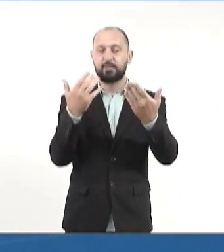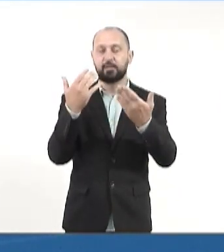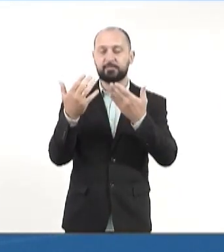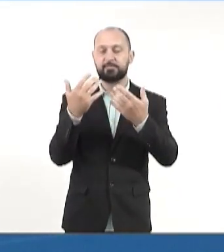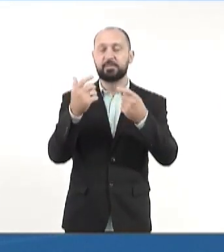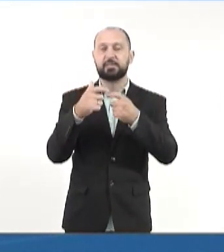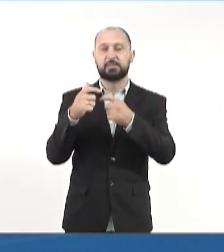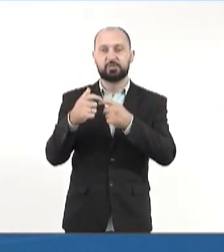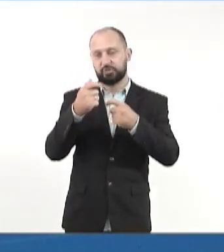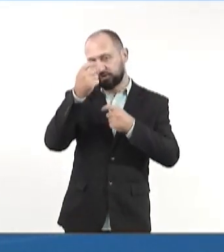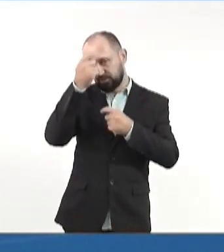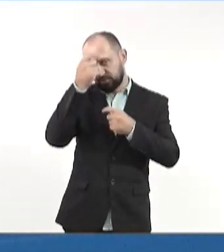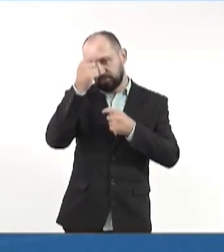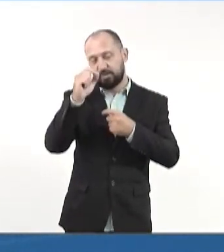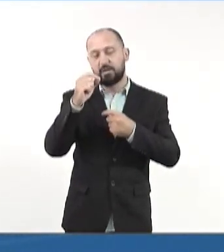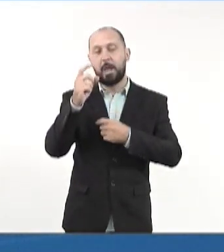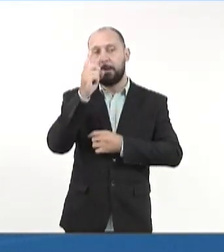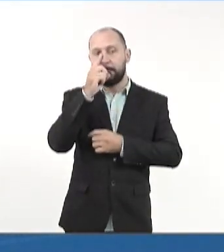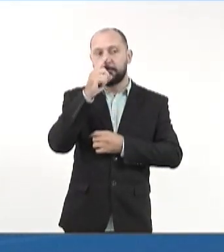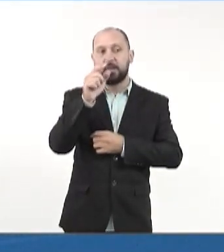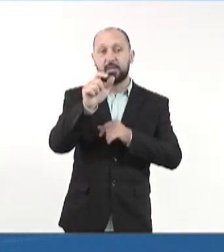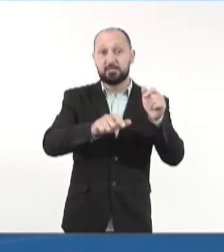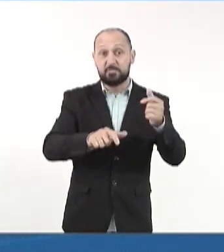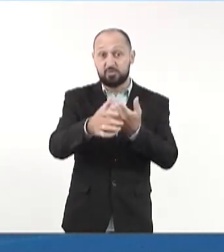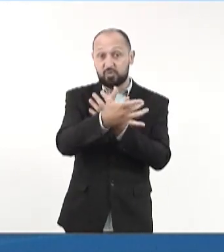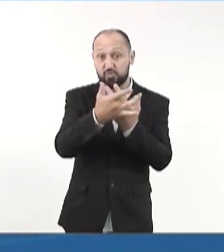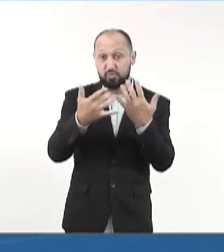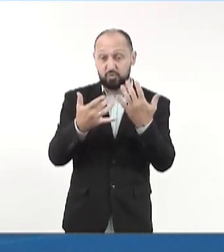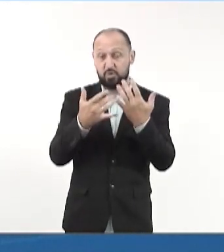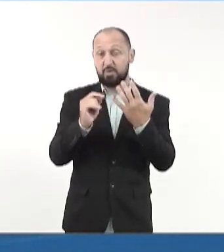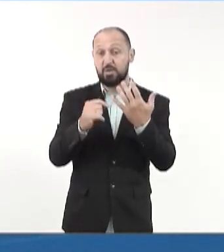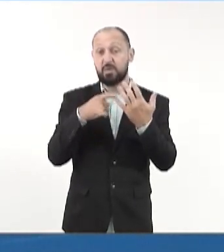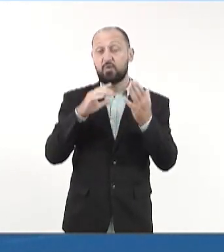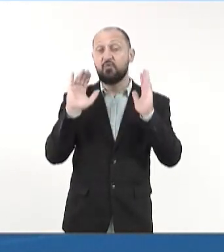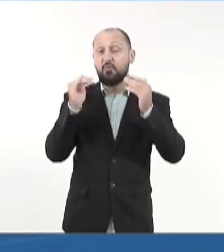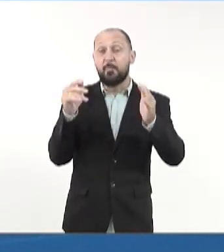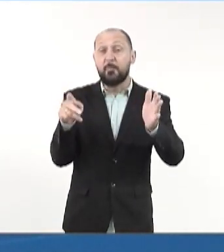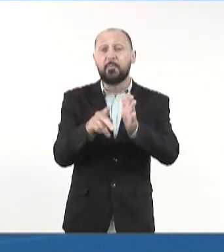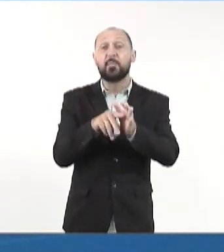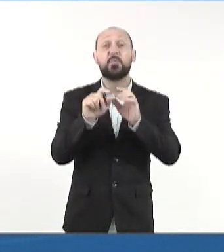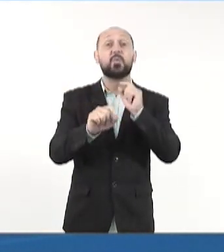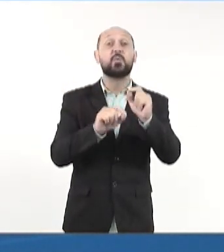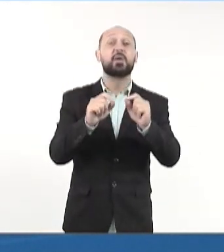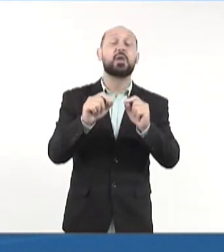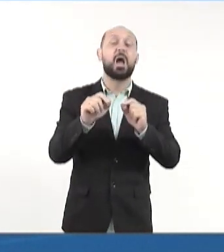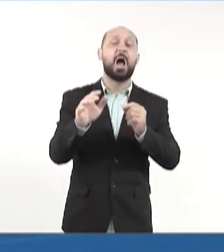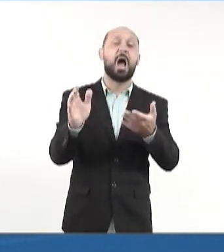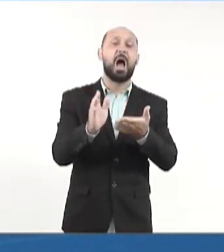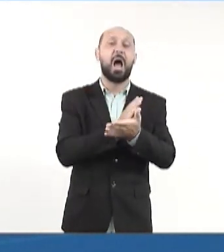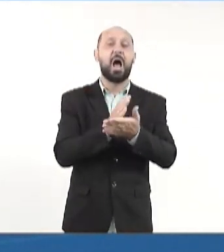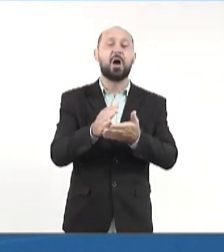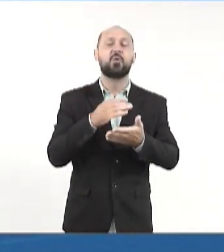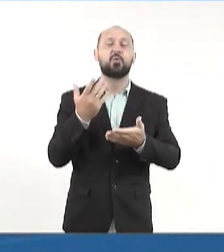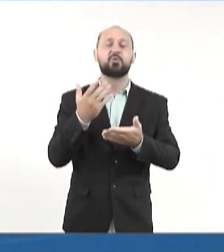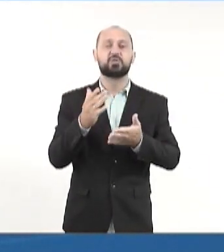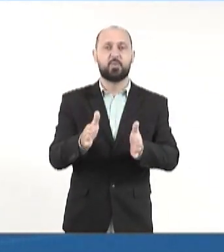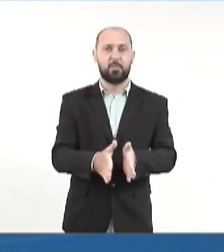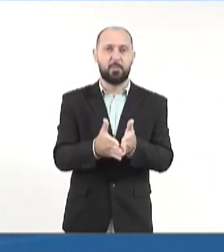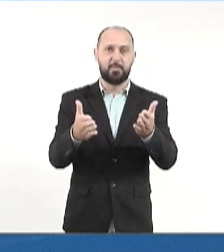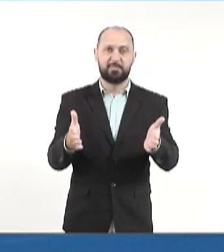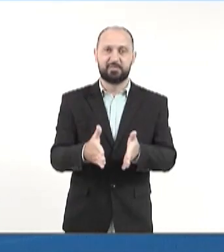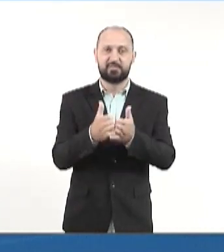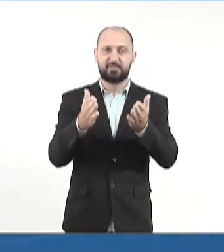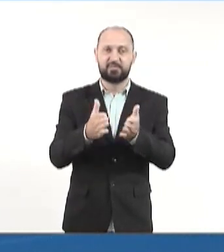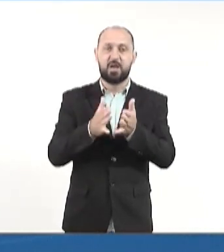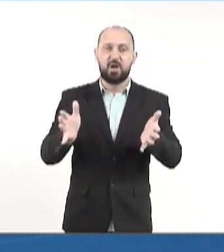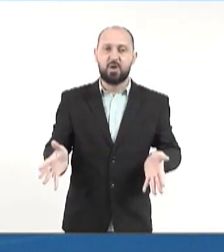psiquiátrica às mães de pessoas com deficiência, com foco especial naquelas que são de baixa renda.